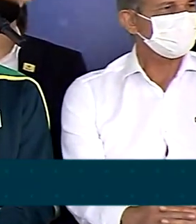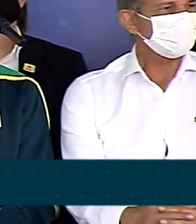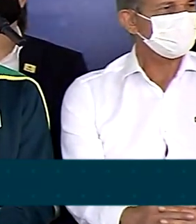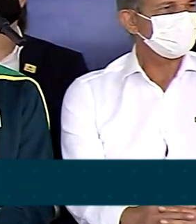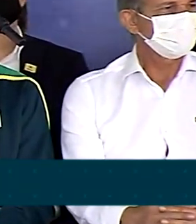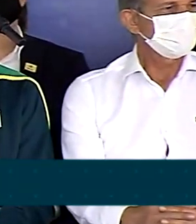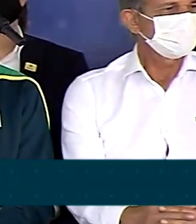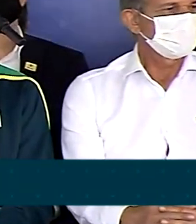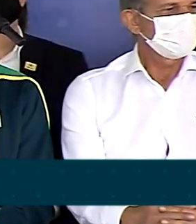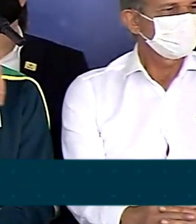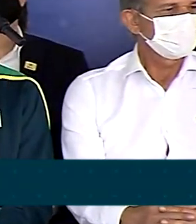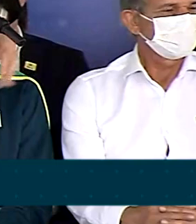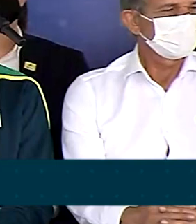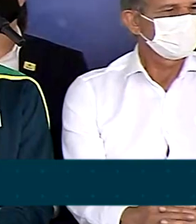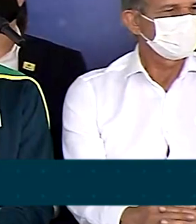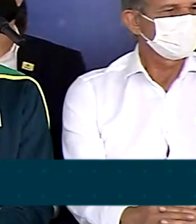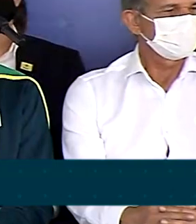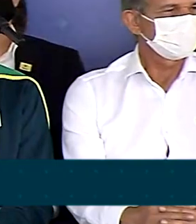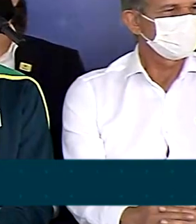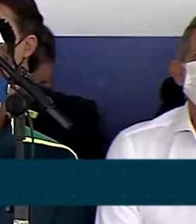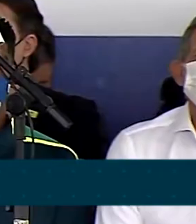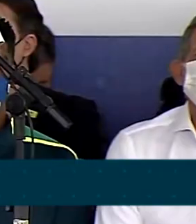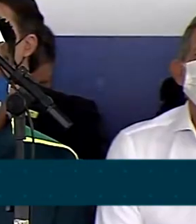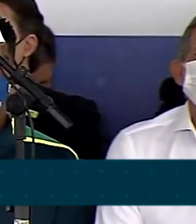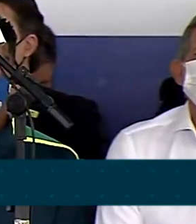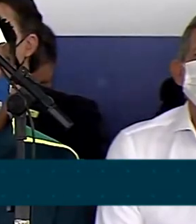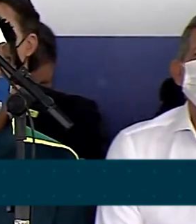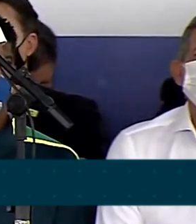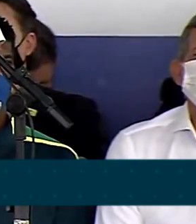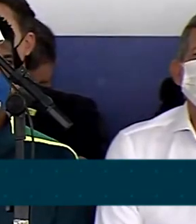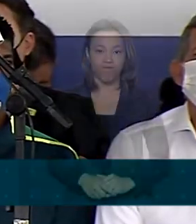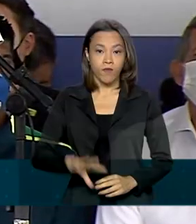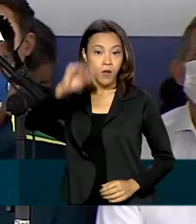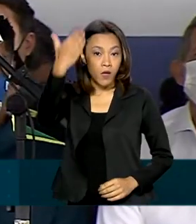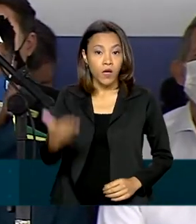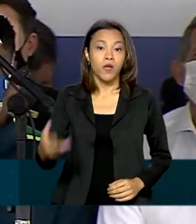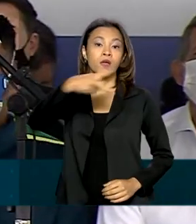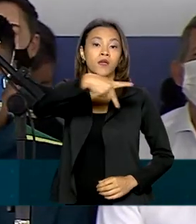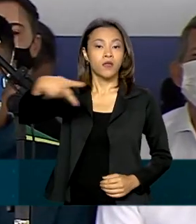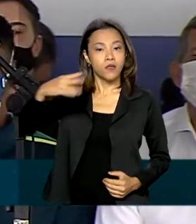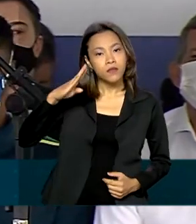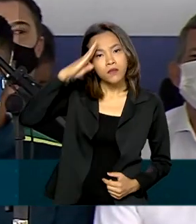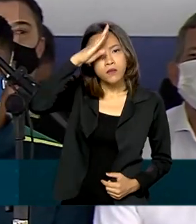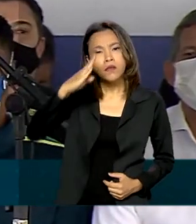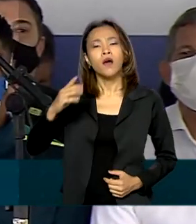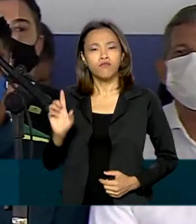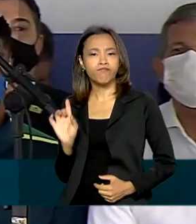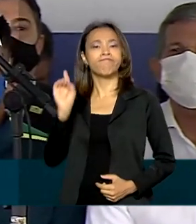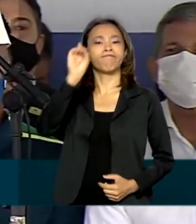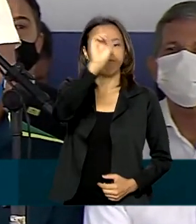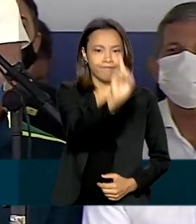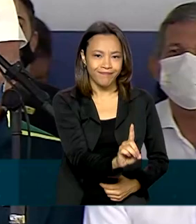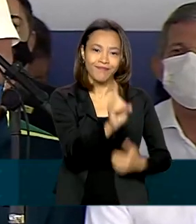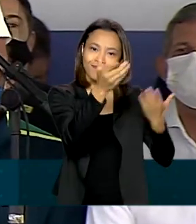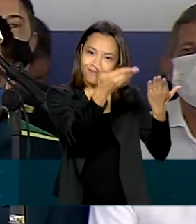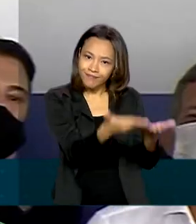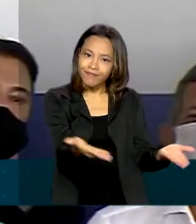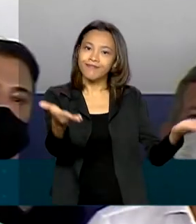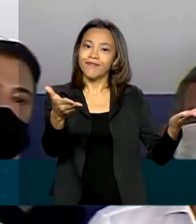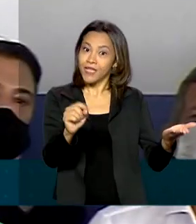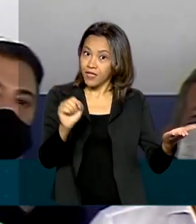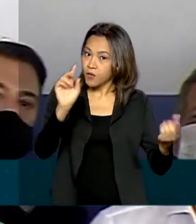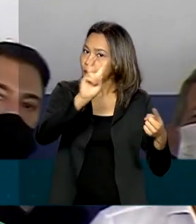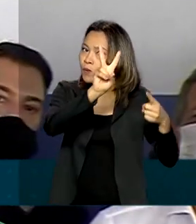trabalho em equipe, esforço, sacrifício. O presidente Jair Bolsonaro participou da cerimônia e falou